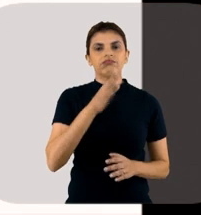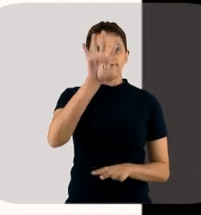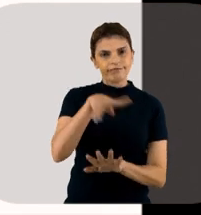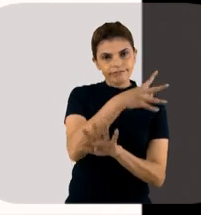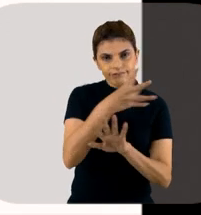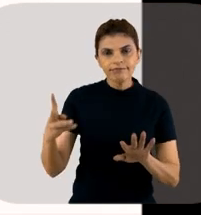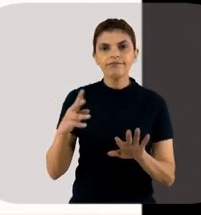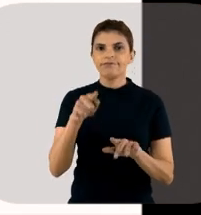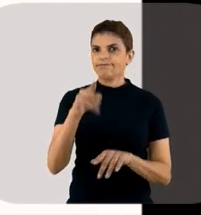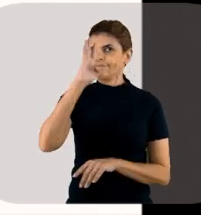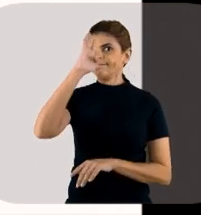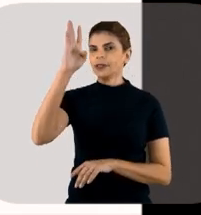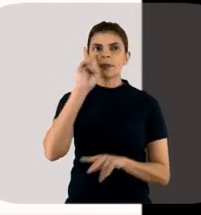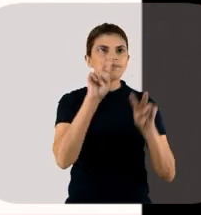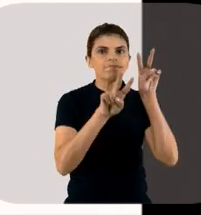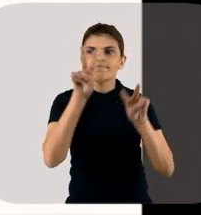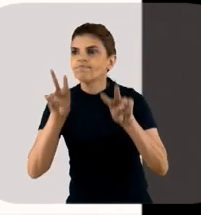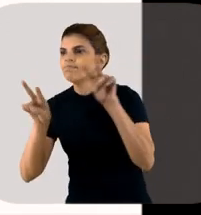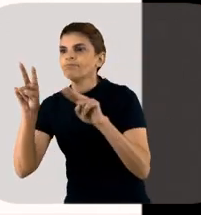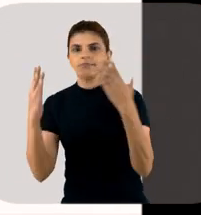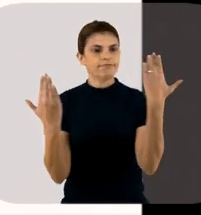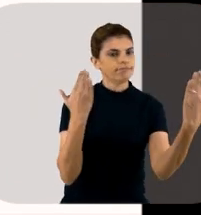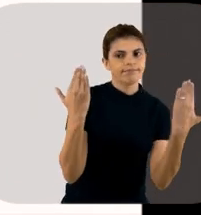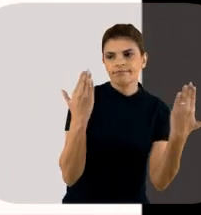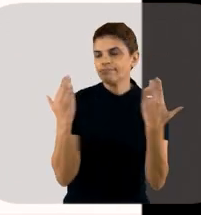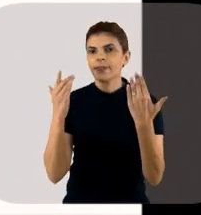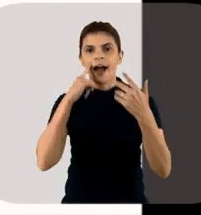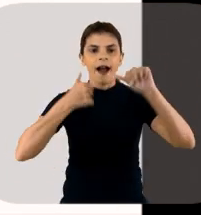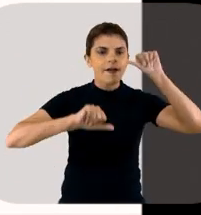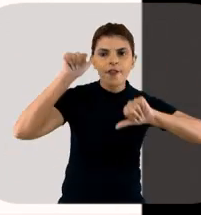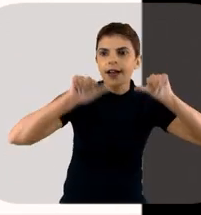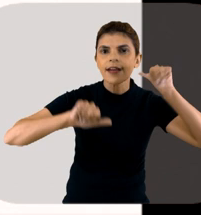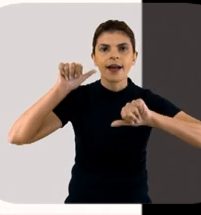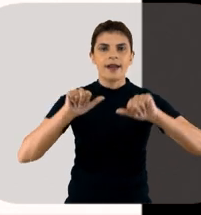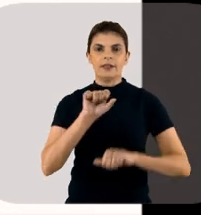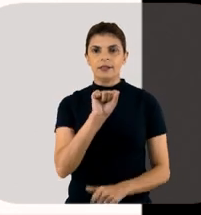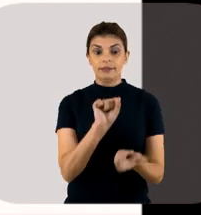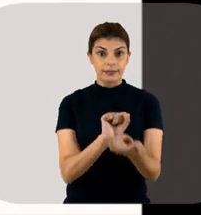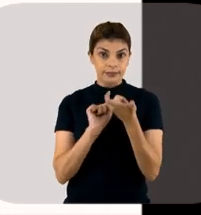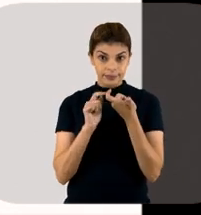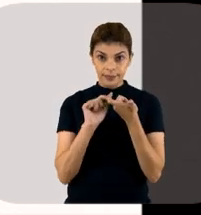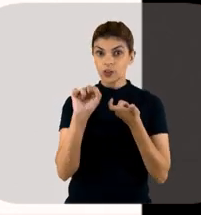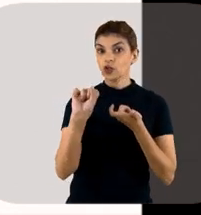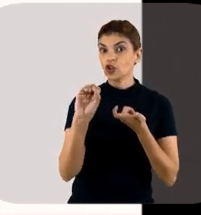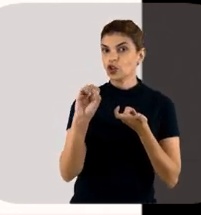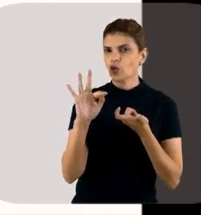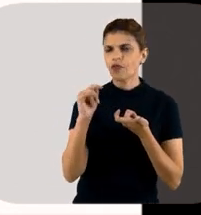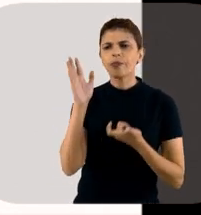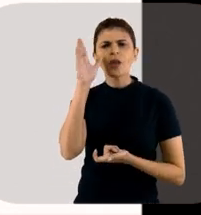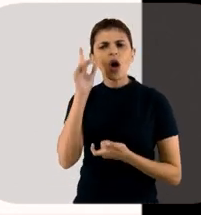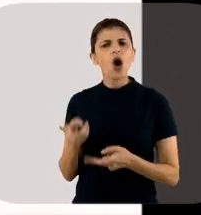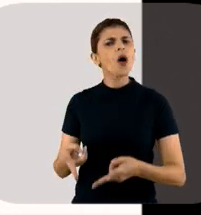colocado como um dos fatores preditivos para a gente no SOFA. E